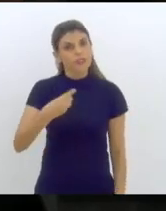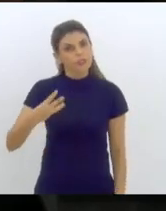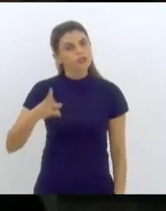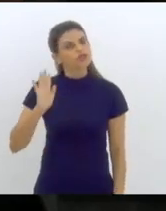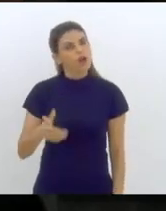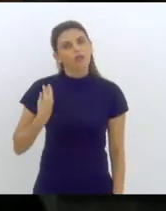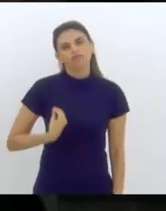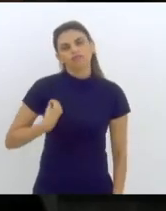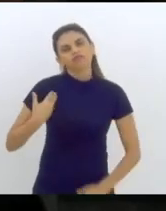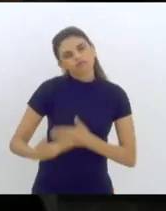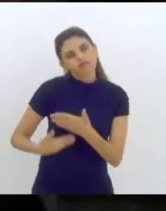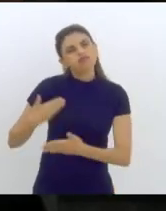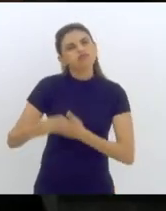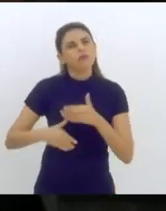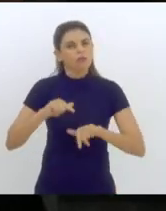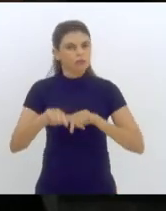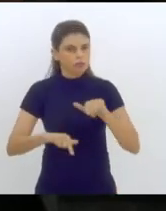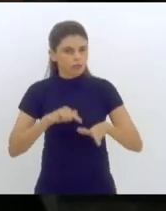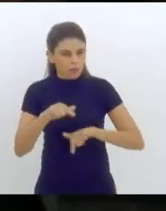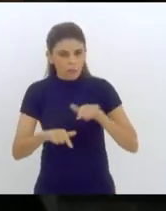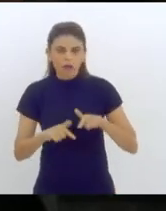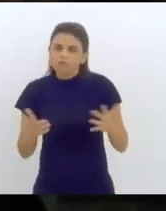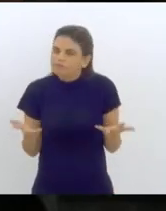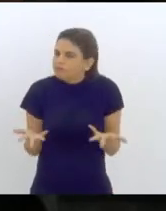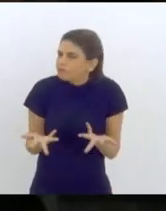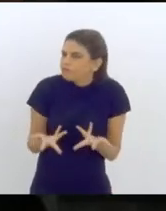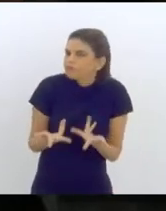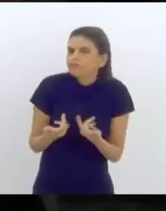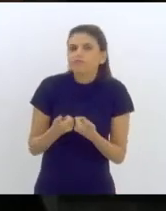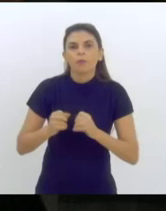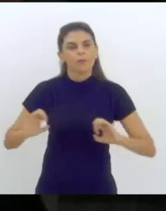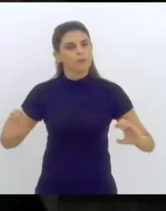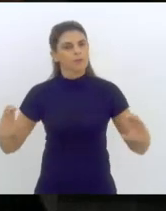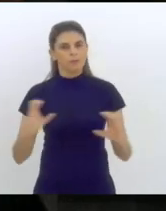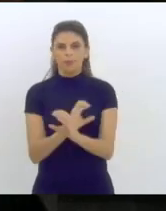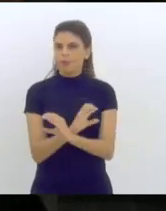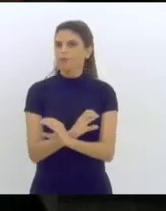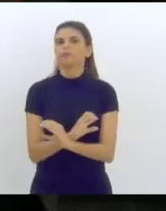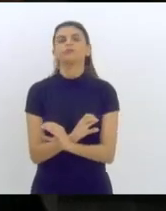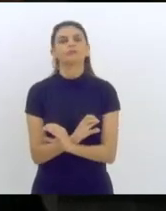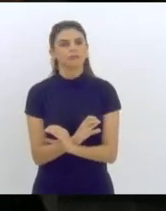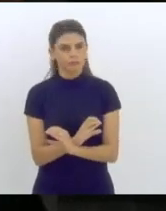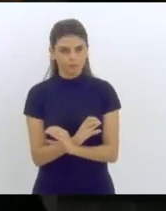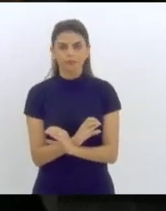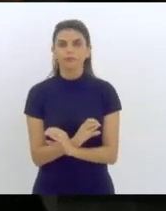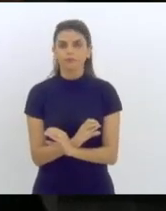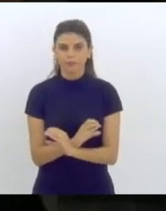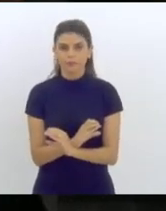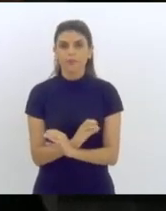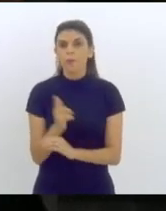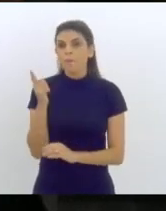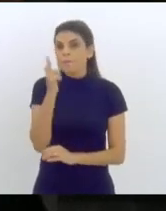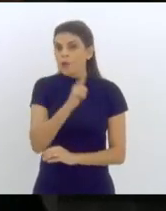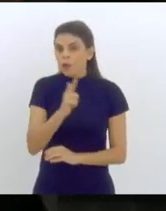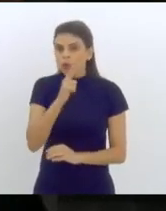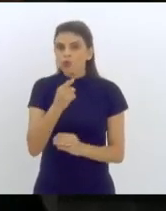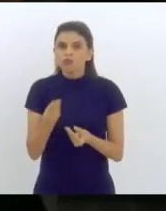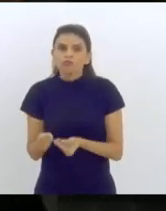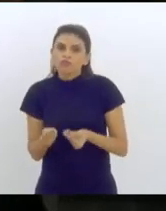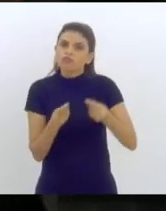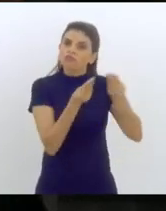estar com o trabalho praticamente concluído para submeter